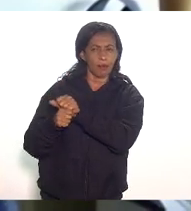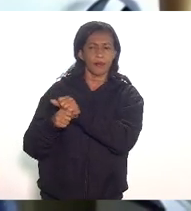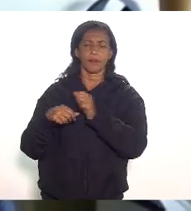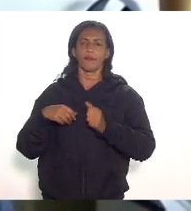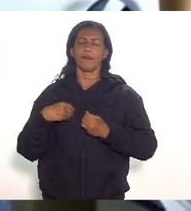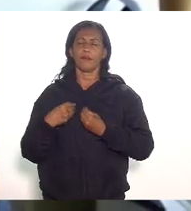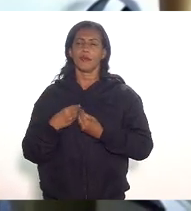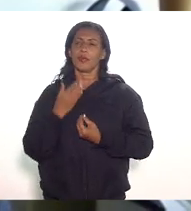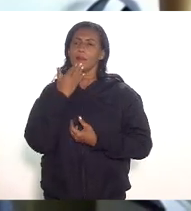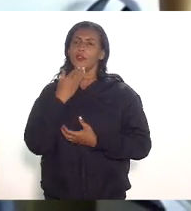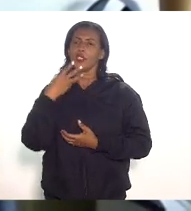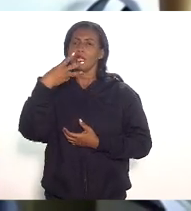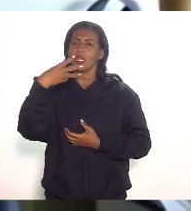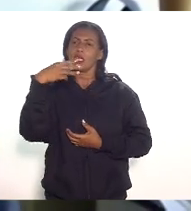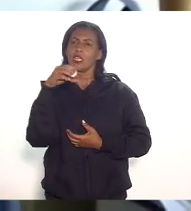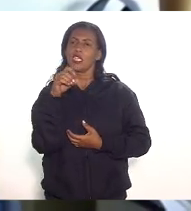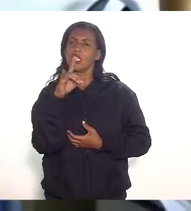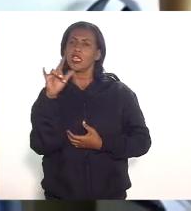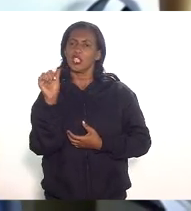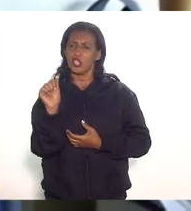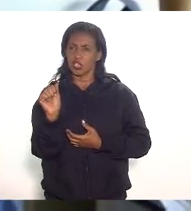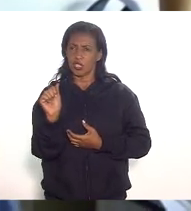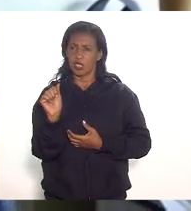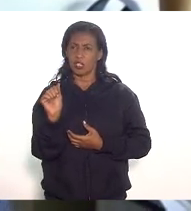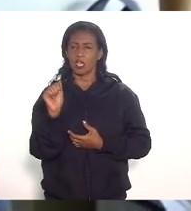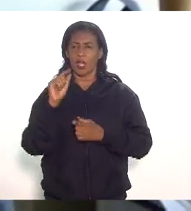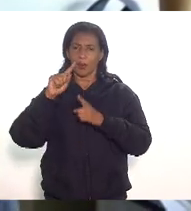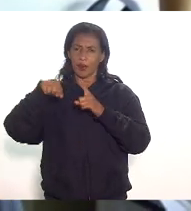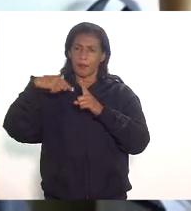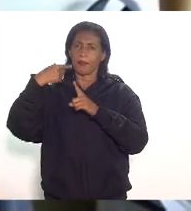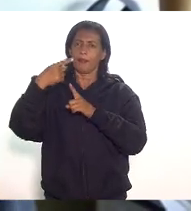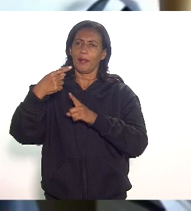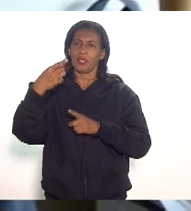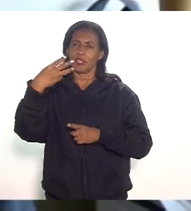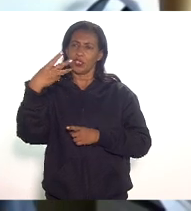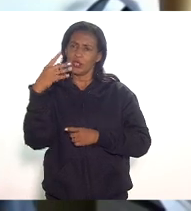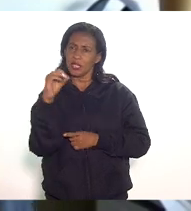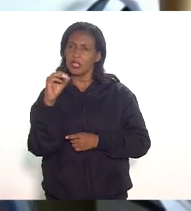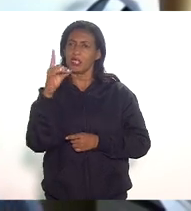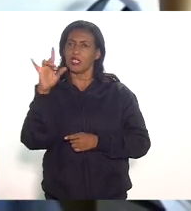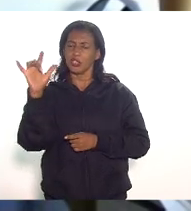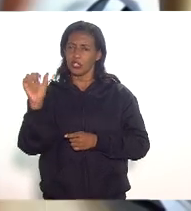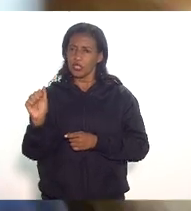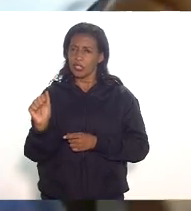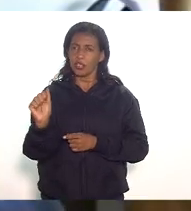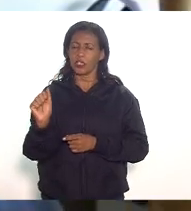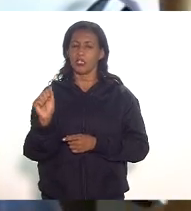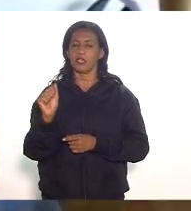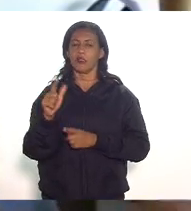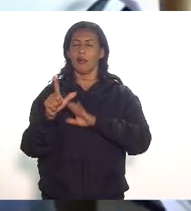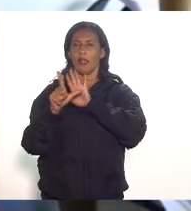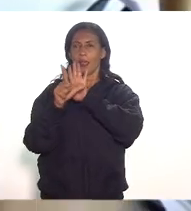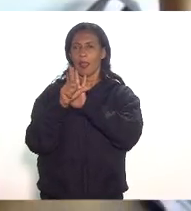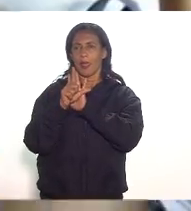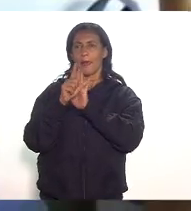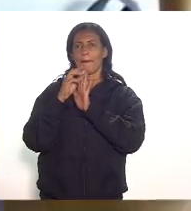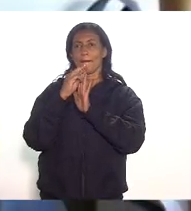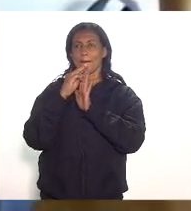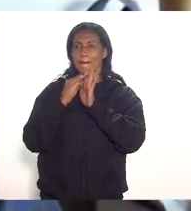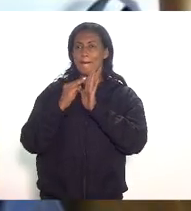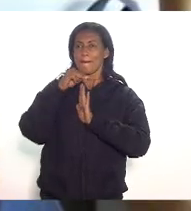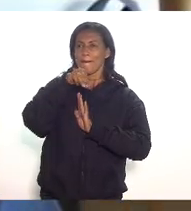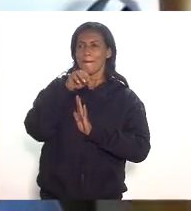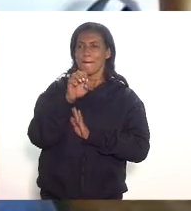30 dias já pedido prorrogação por mais 30 porque a gente também como a lei das metas manda a